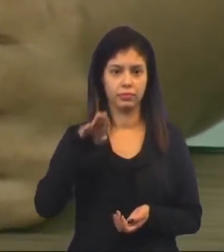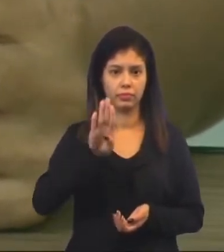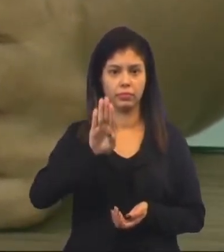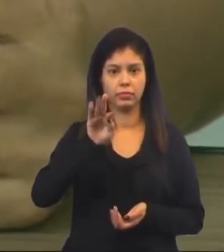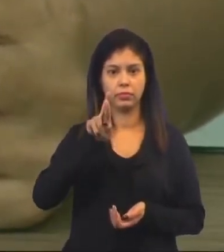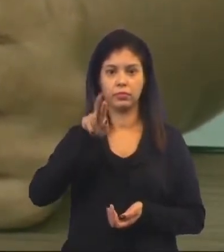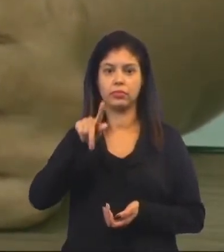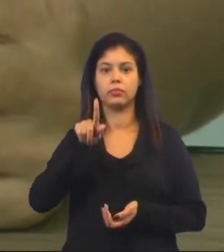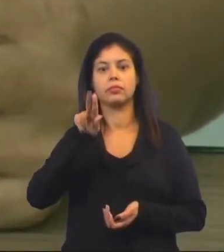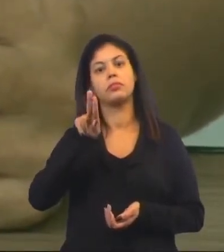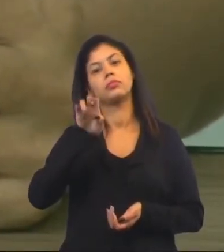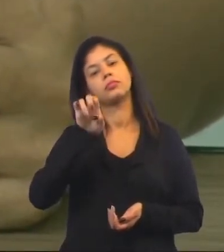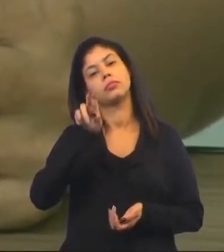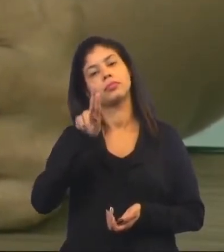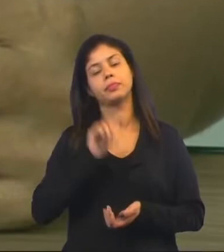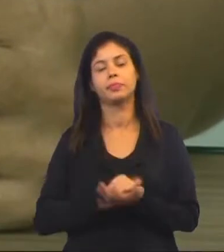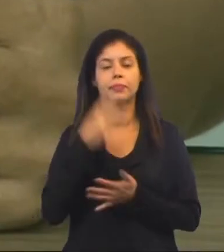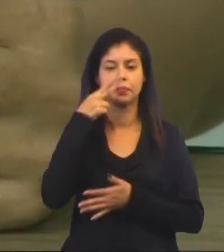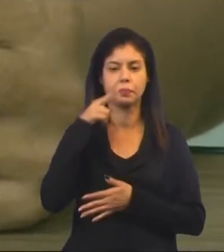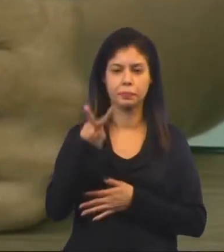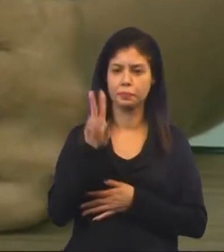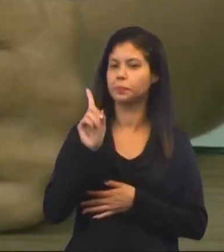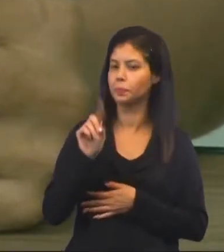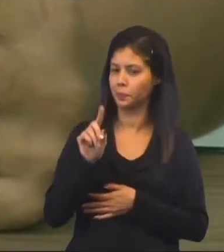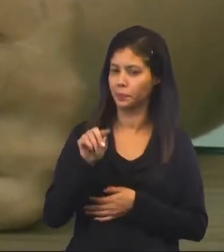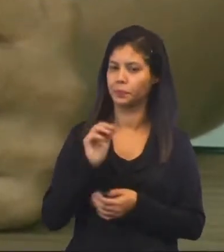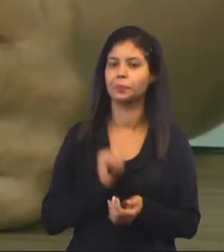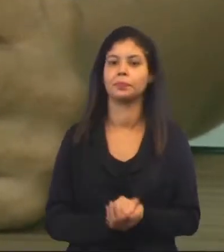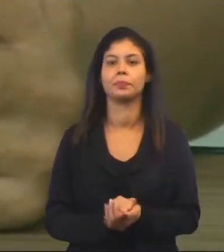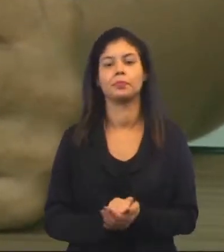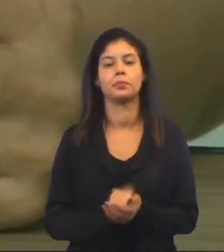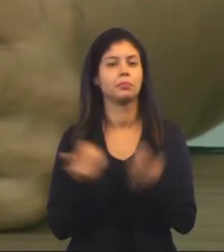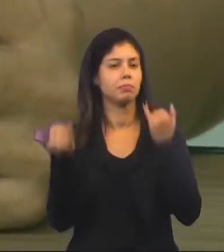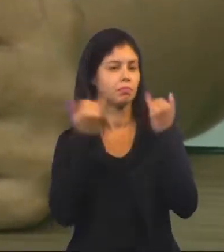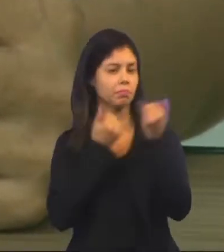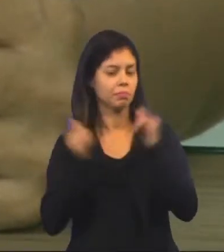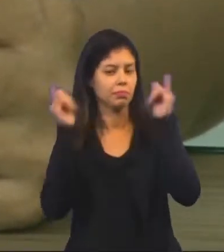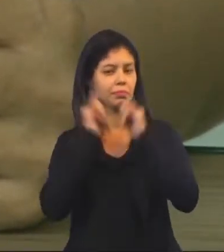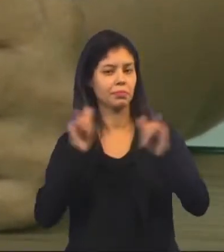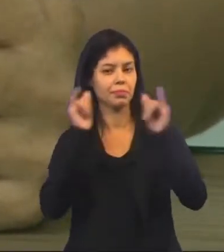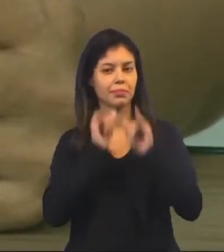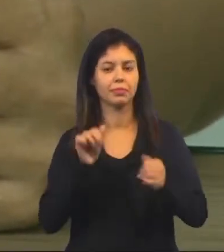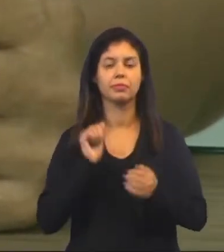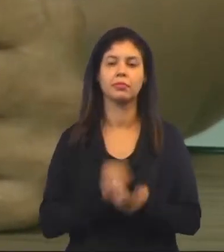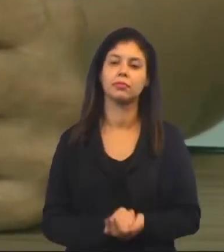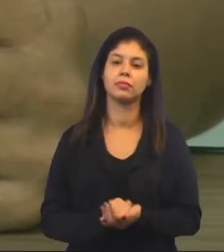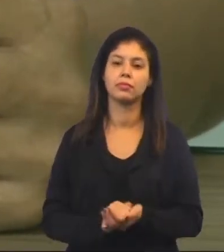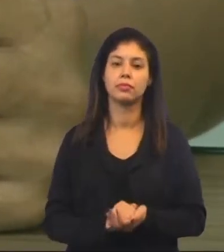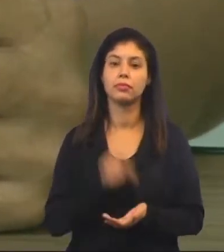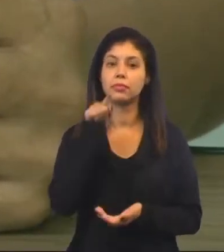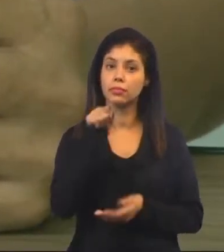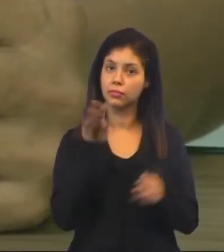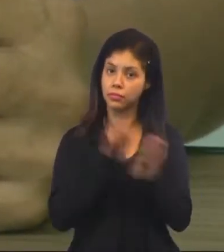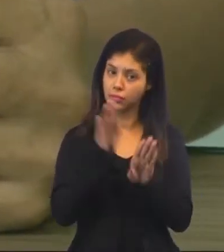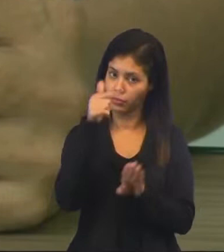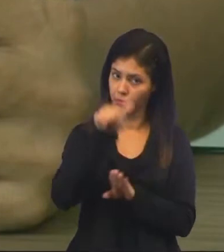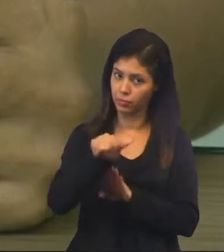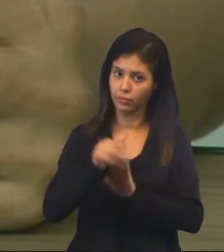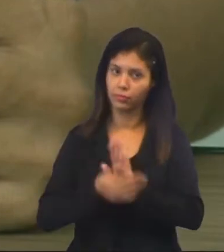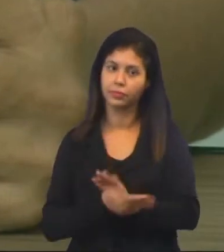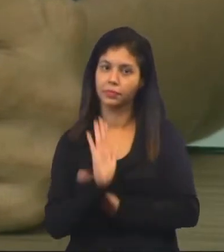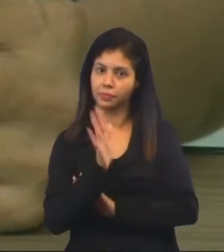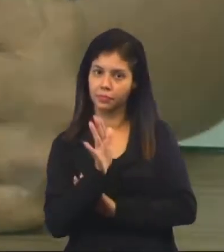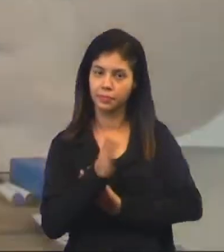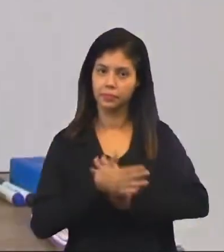Hambúrguer, vocês viram, não foi? O hambúrguer é a propaganda de um hambúrguer e vocês vão ver novamente,